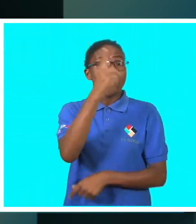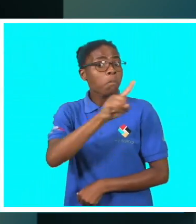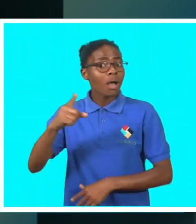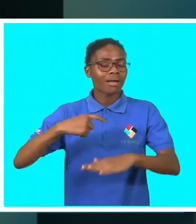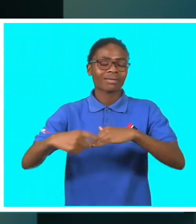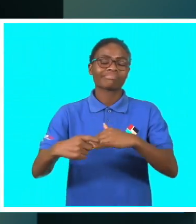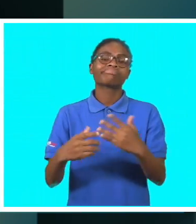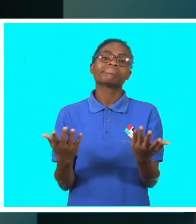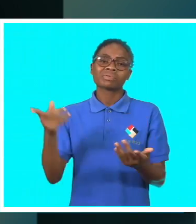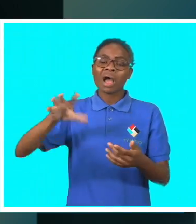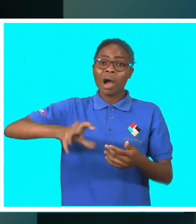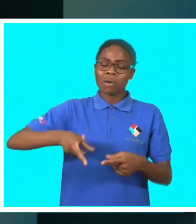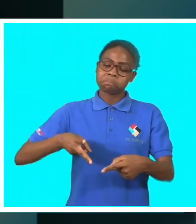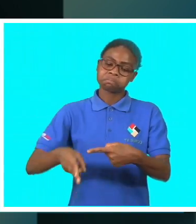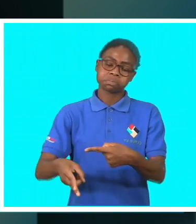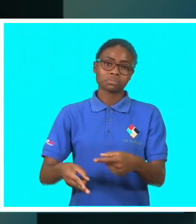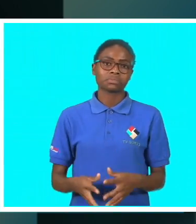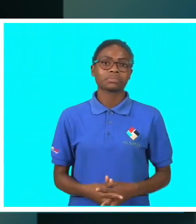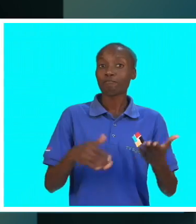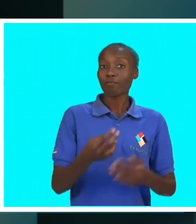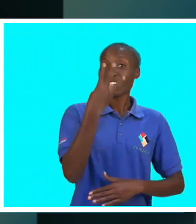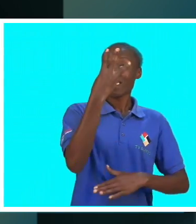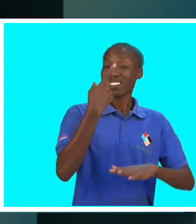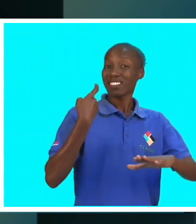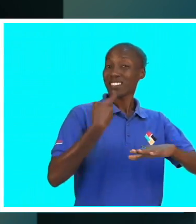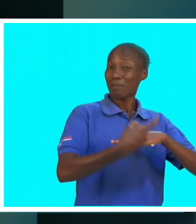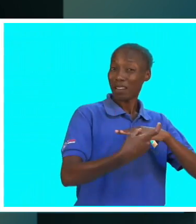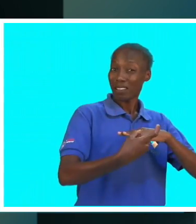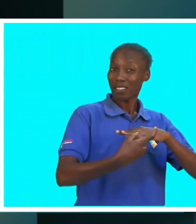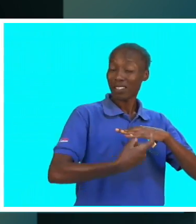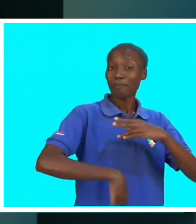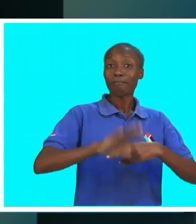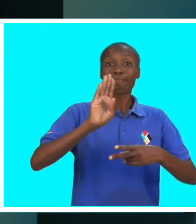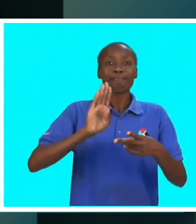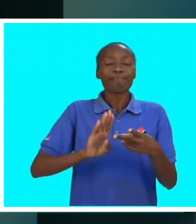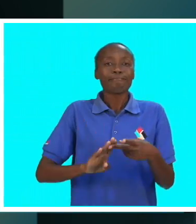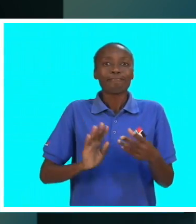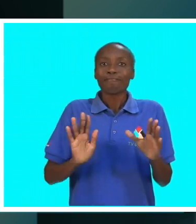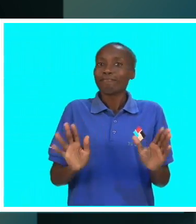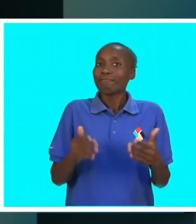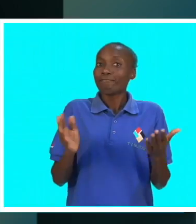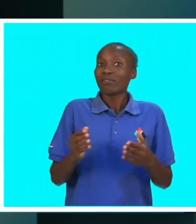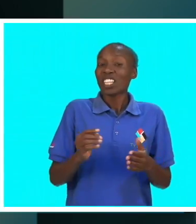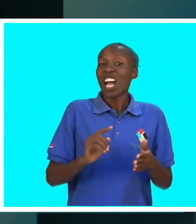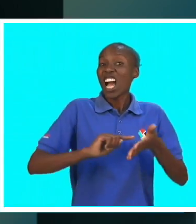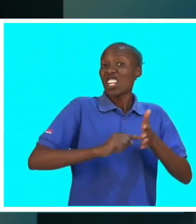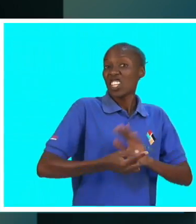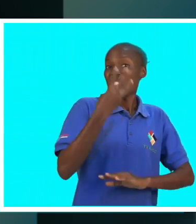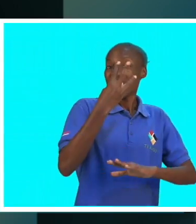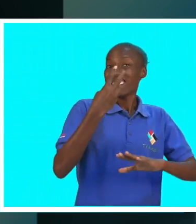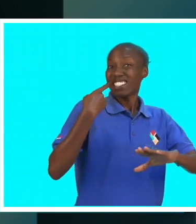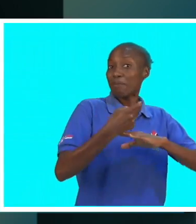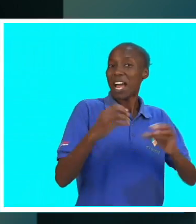precioso líquido há quase um mês e sem nenhuma explicação. Três semanas. Estamos sem água há três semanas.